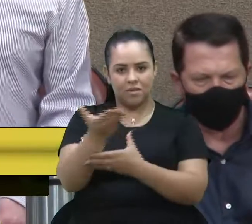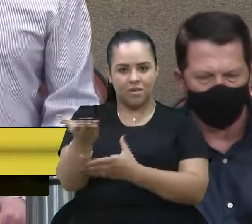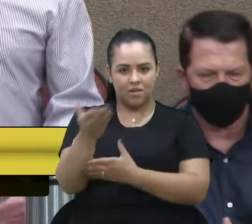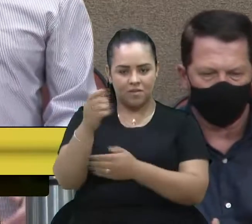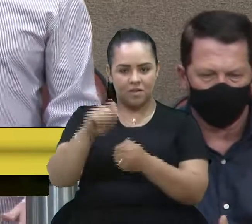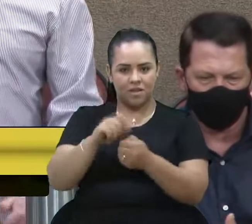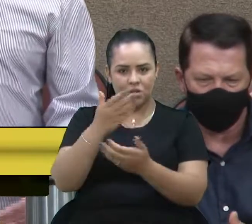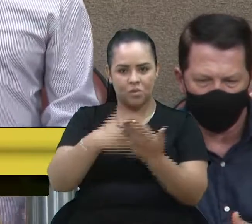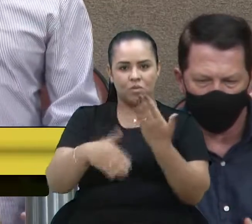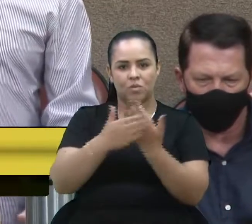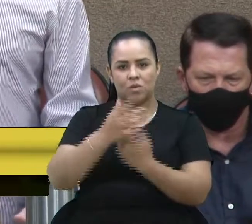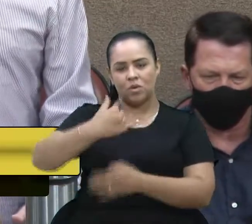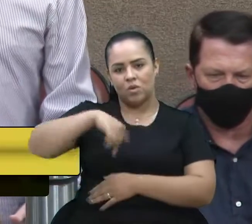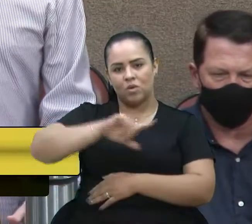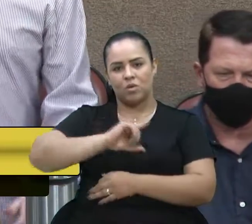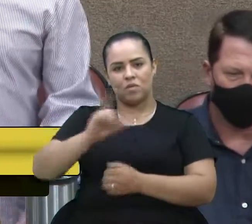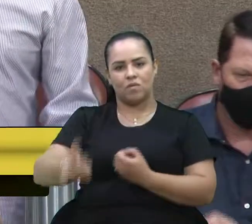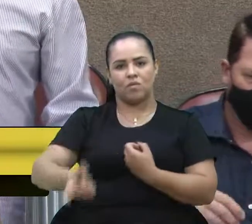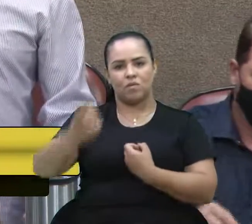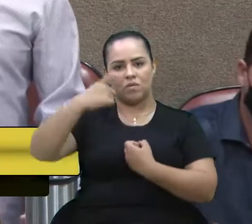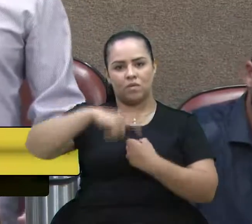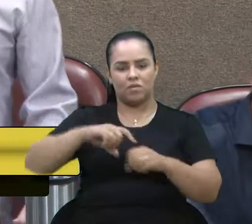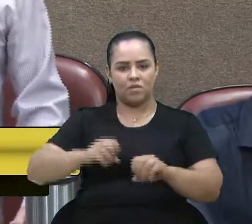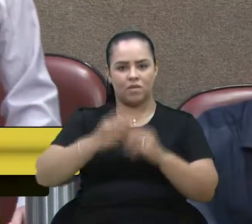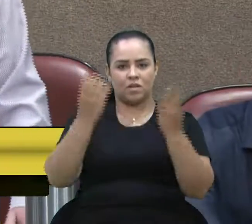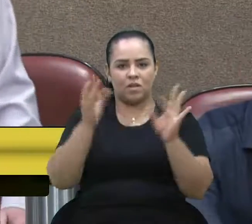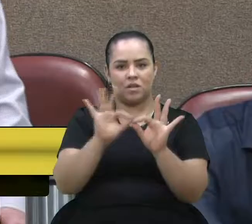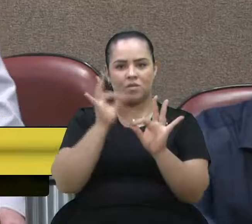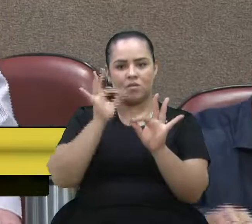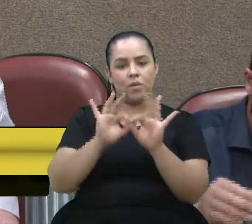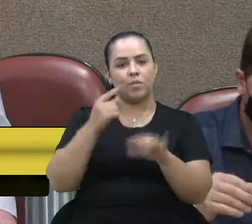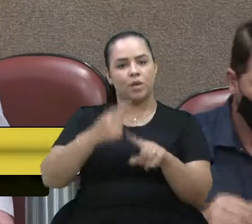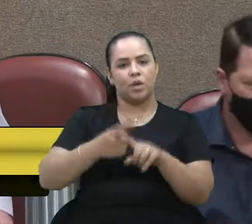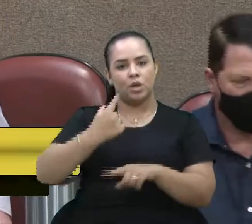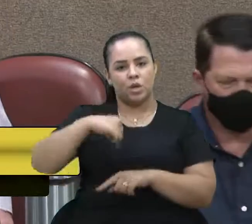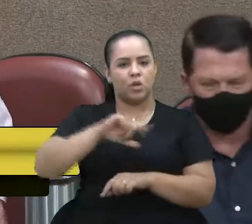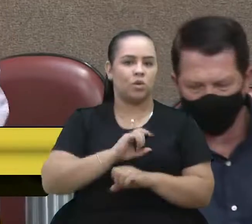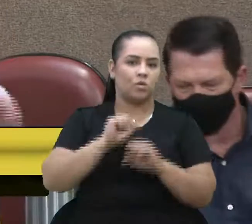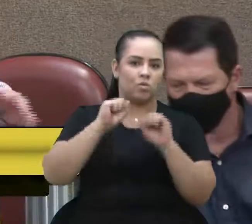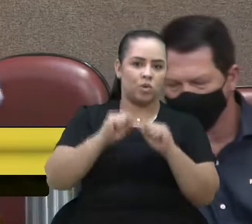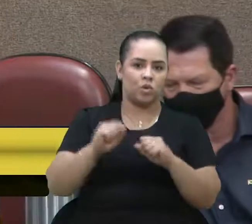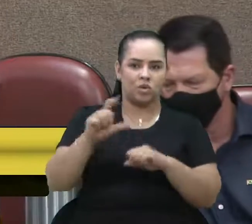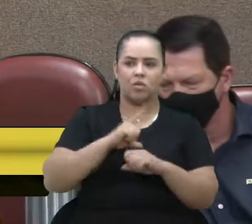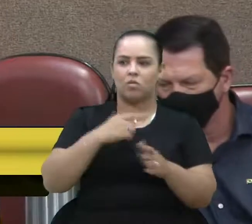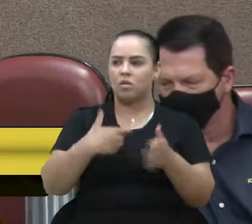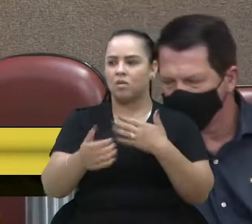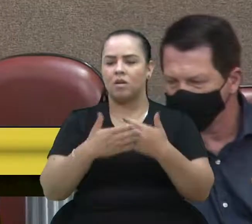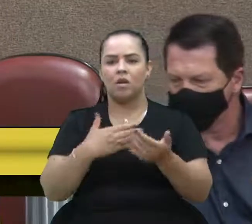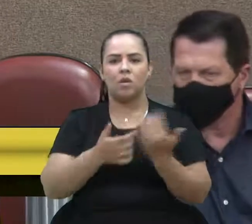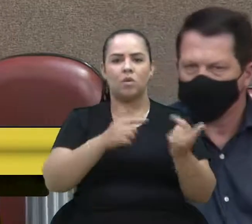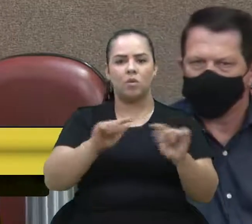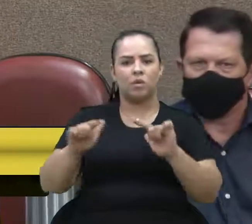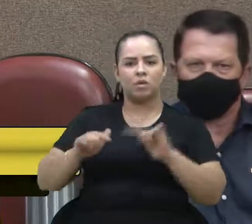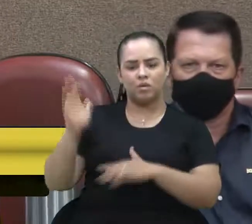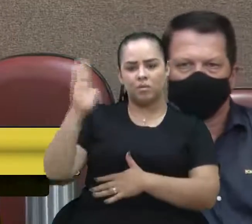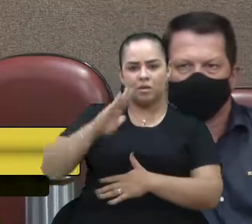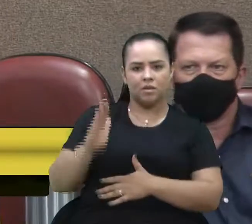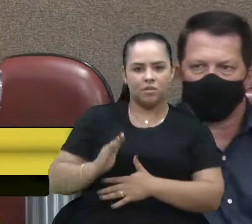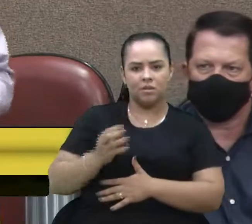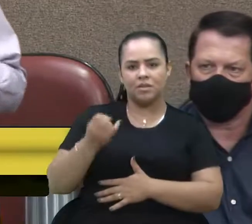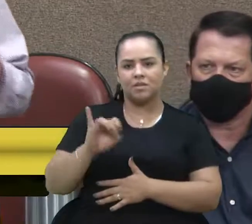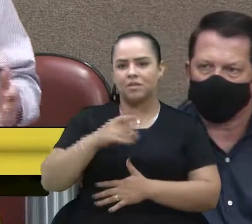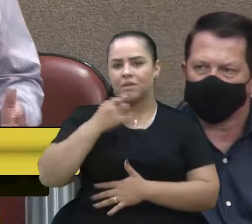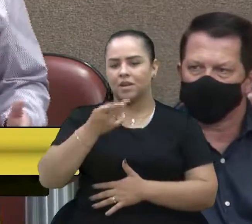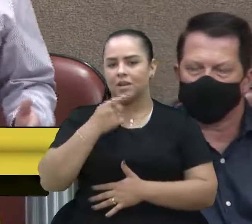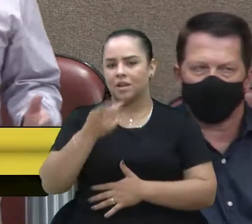retomamos com o nome da festa nacional da uva. Porque a gente pode passar por qualquer canto do Brasil e, ao se falar em